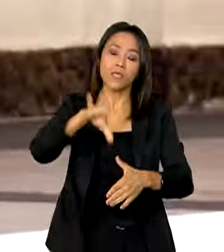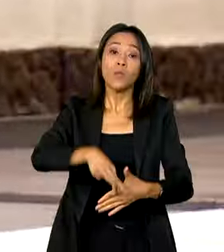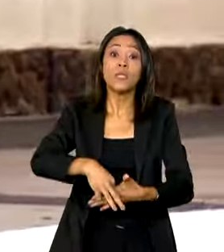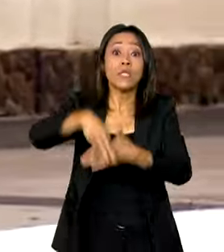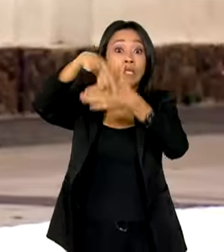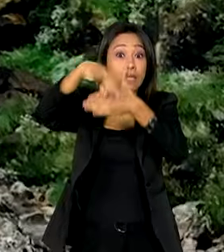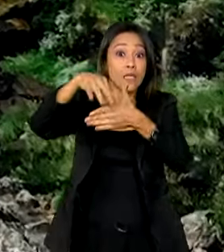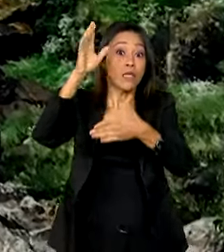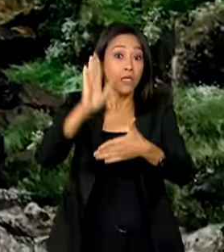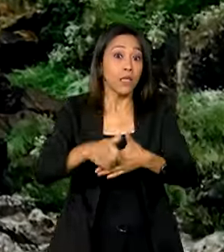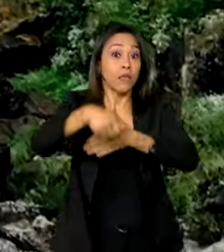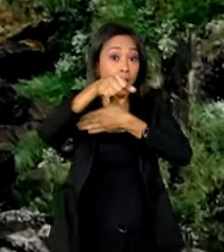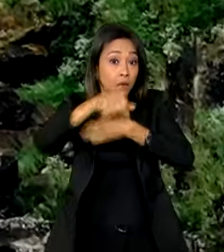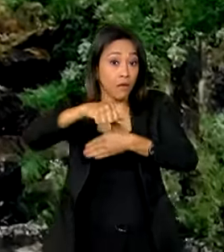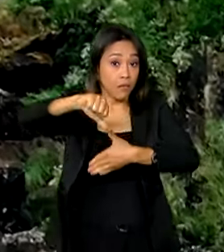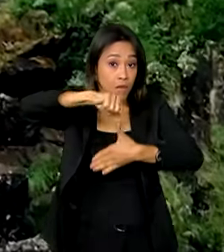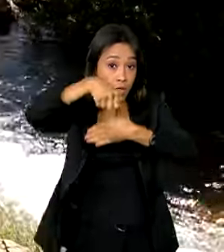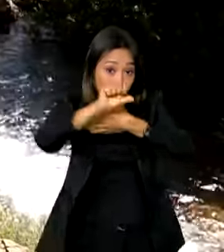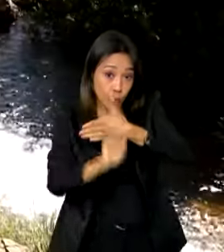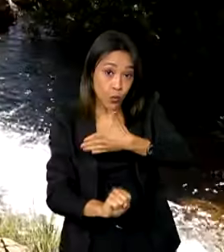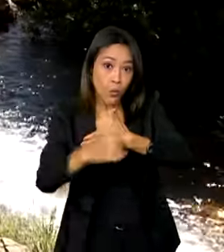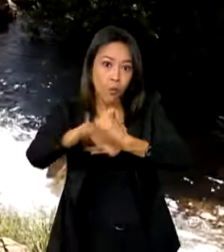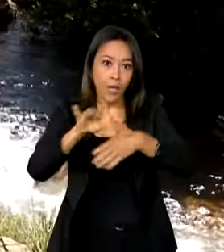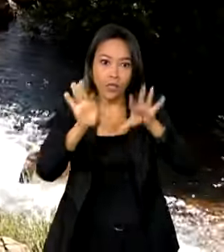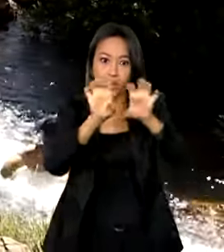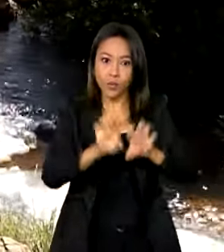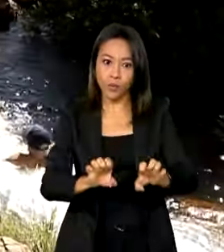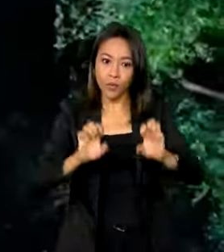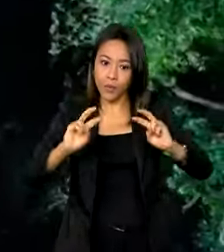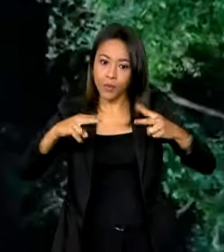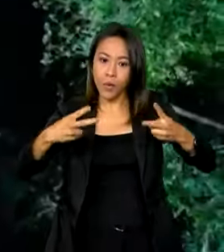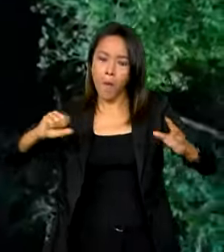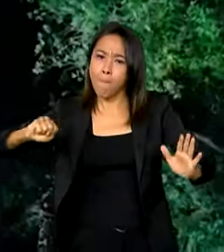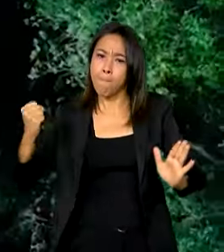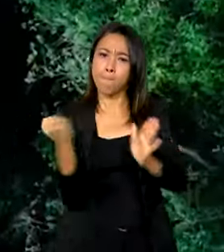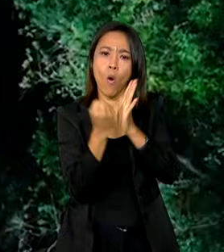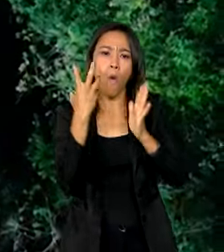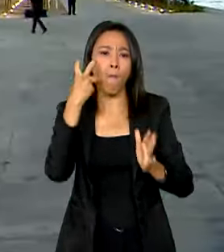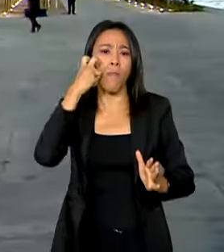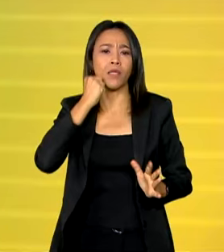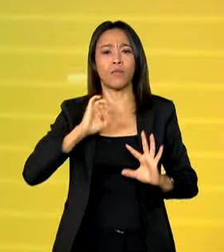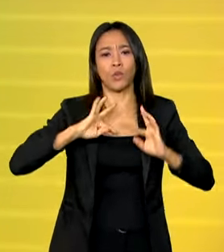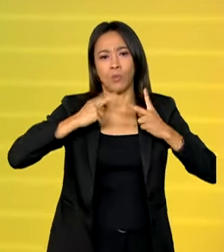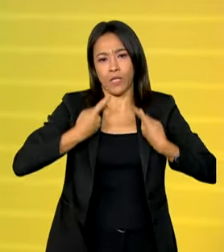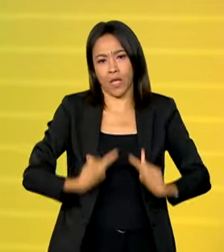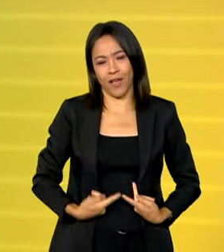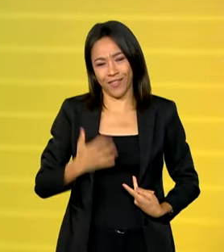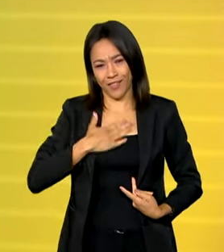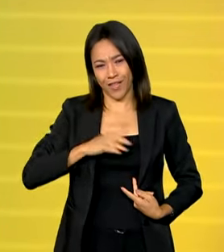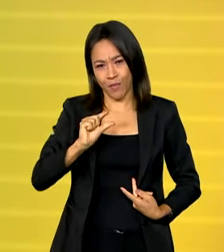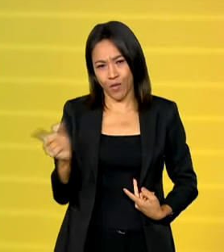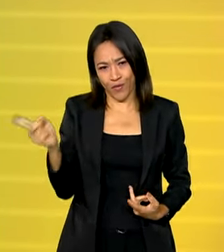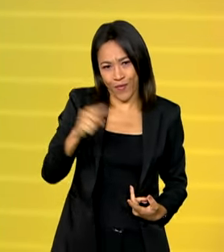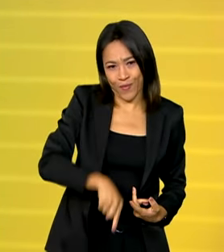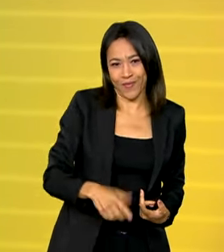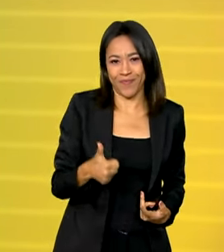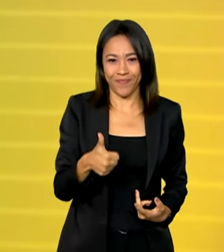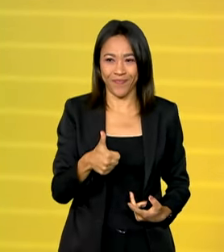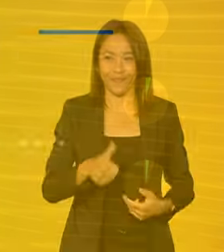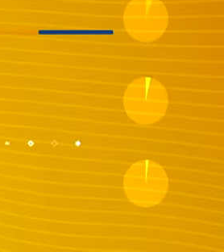os países da América do Sul com mais estruturas reconhecidas como patrimônio da humanidade. A gente volta já já.